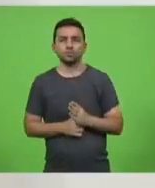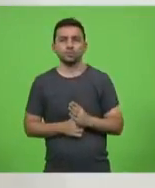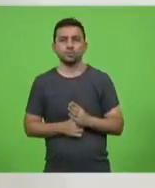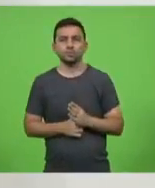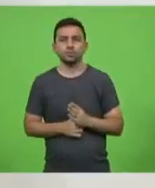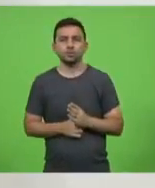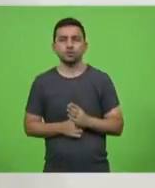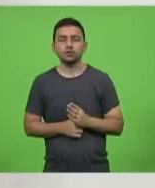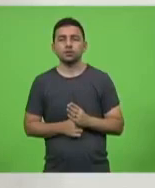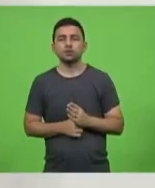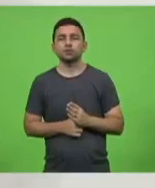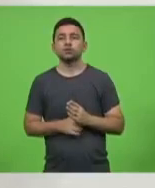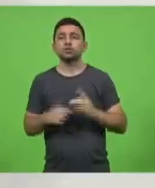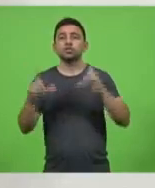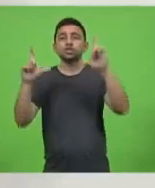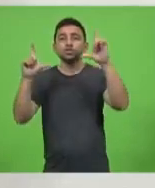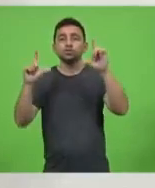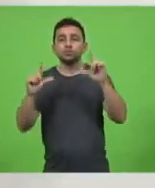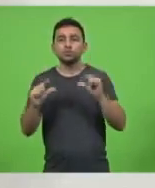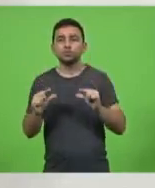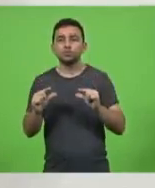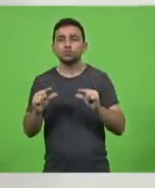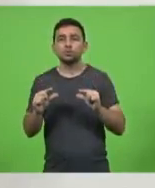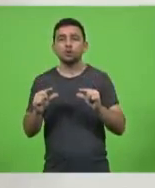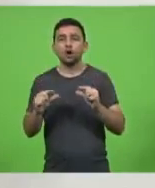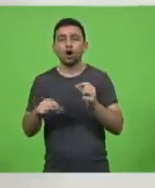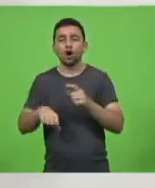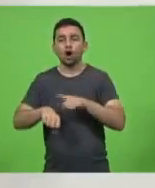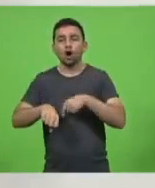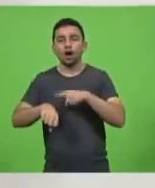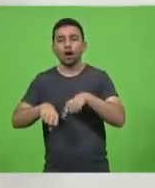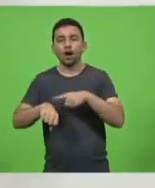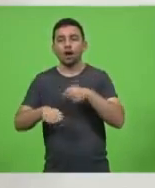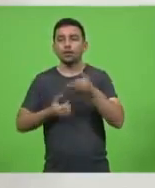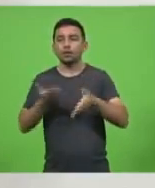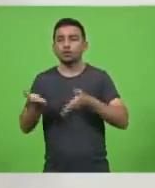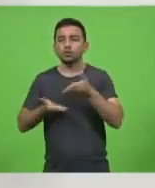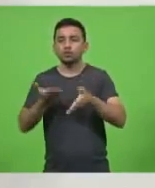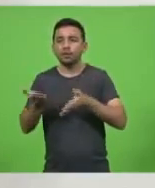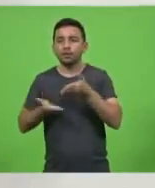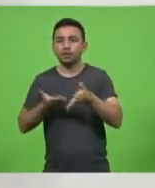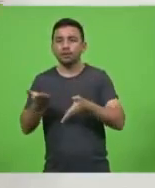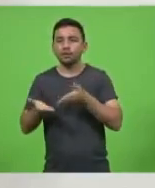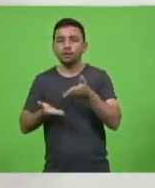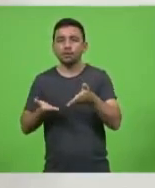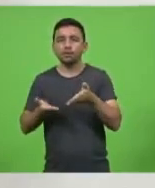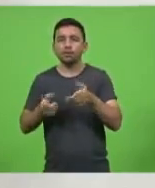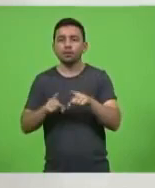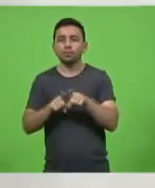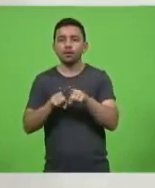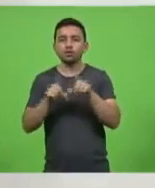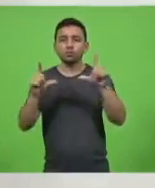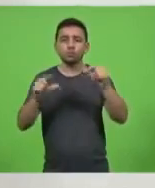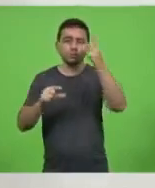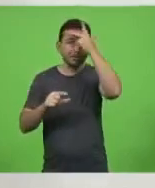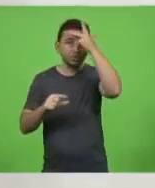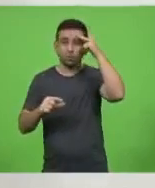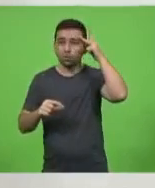diminuiu-se o número de horas para atender e diminuiu-se as pessoas